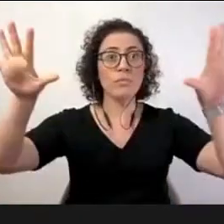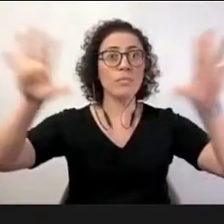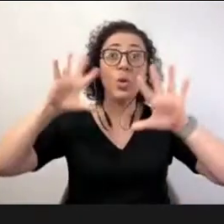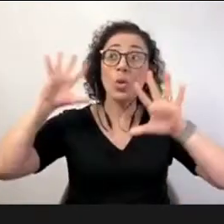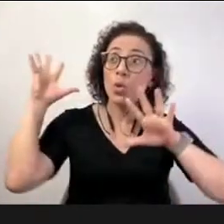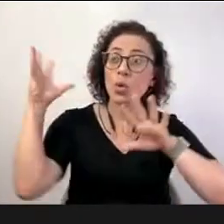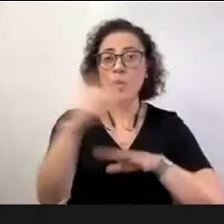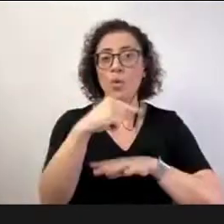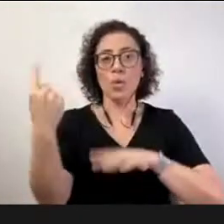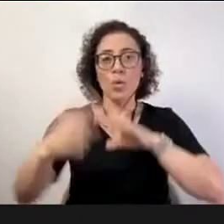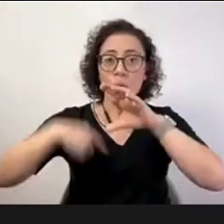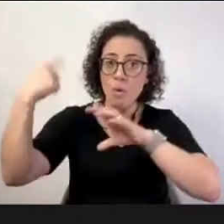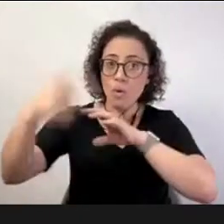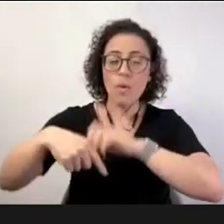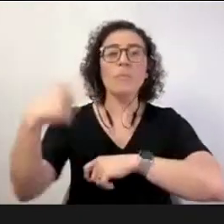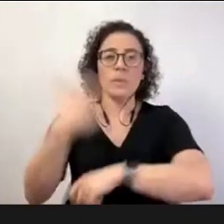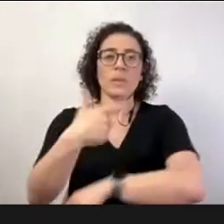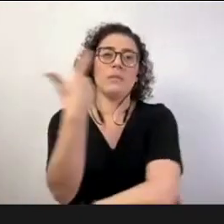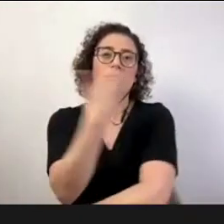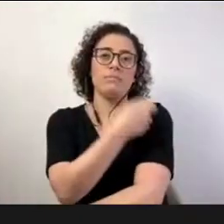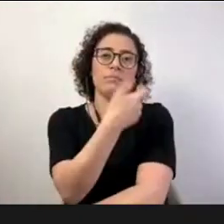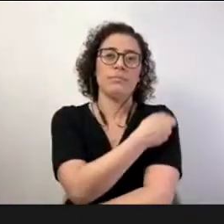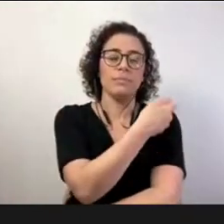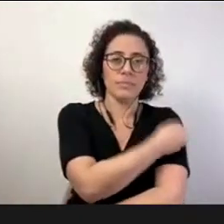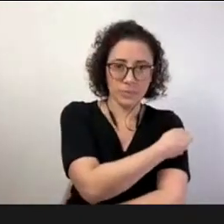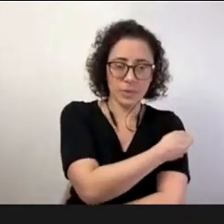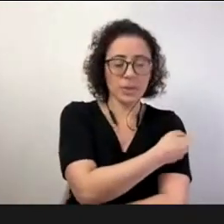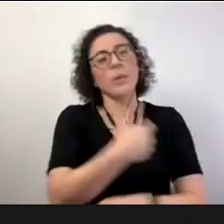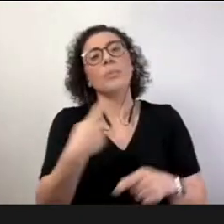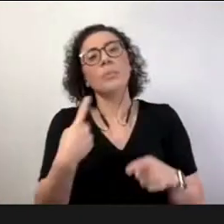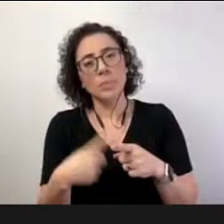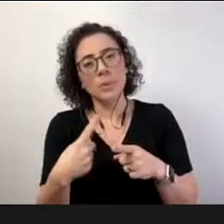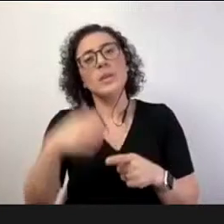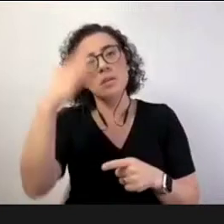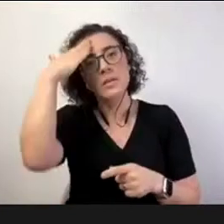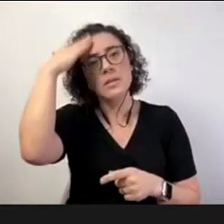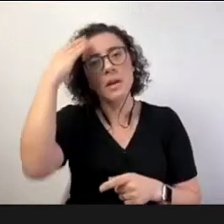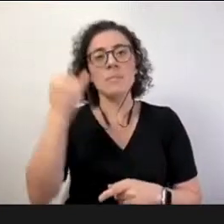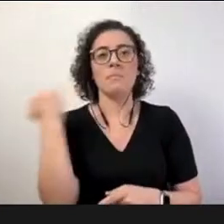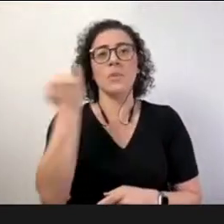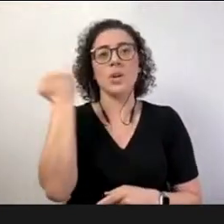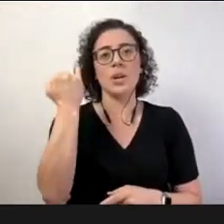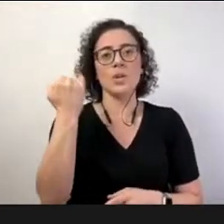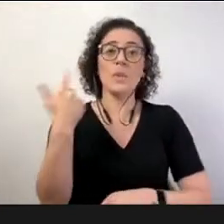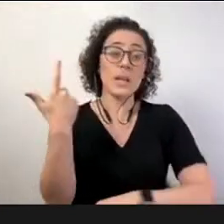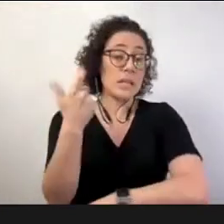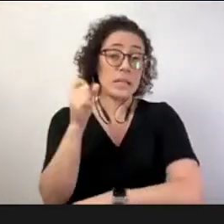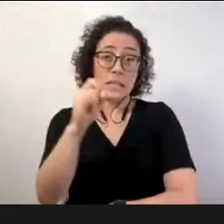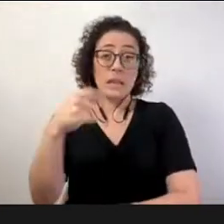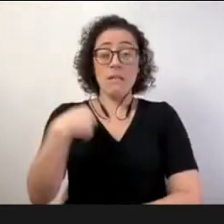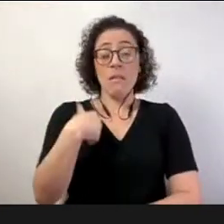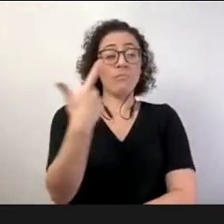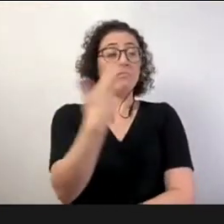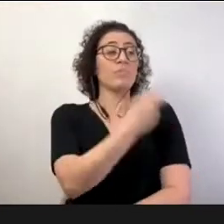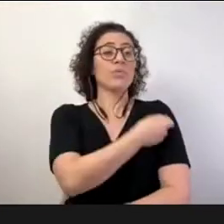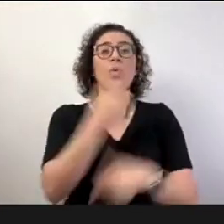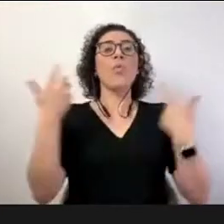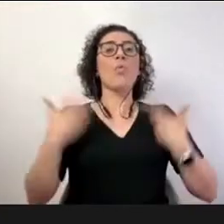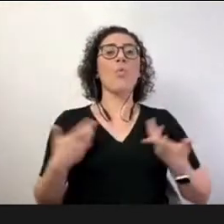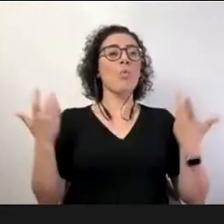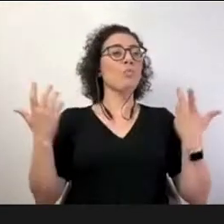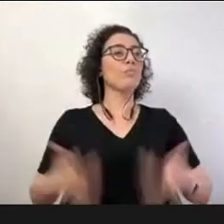a pandemia ensinou-nos que ninguém se salva sozinho porque se alguém não tiver